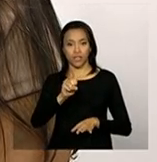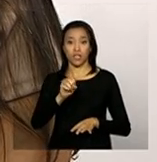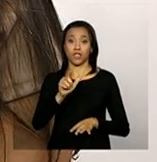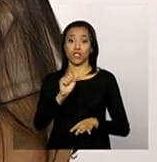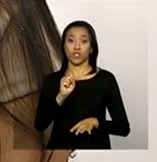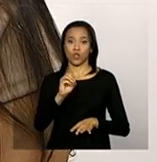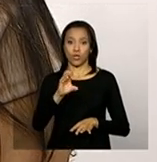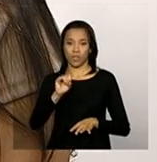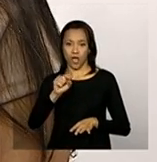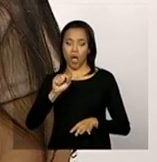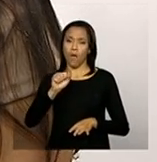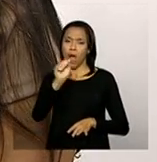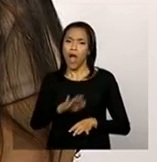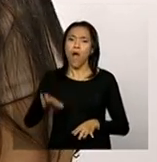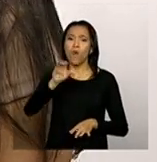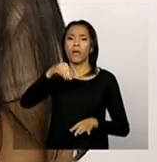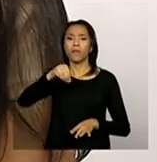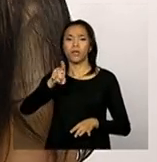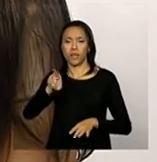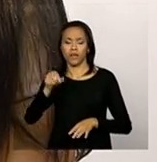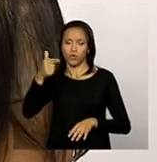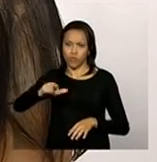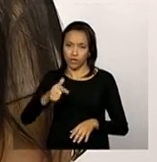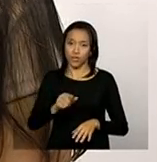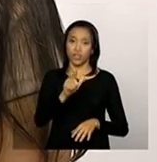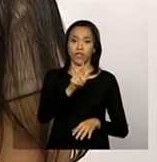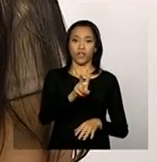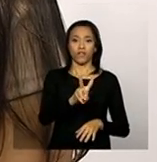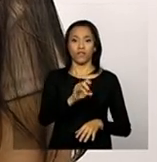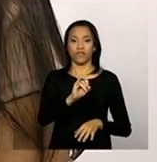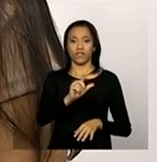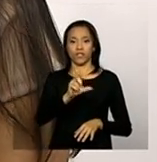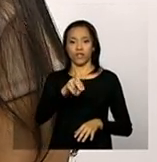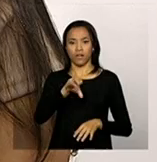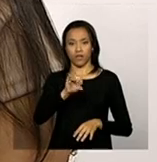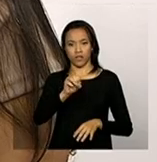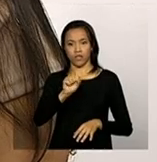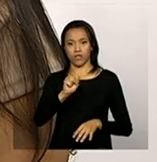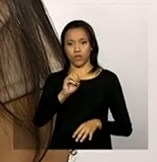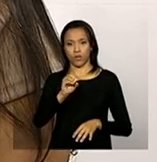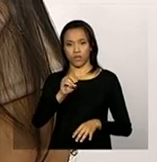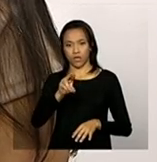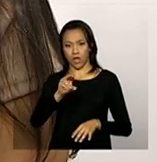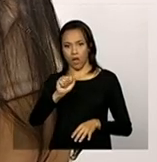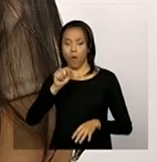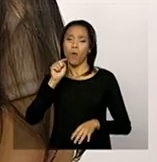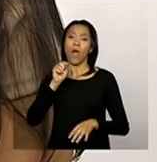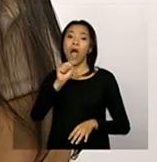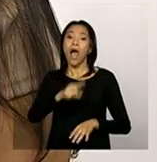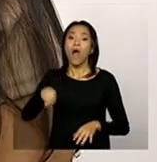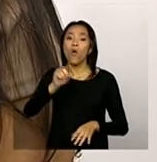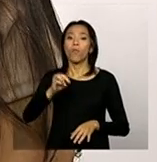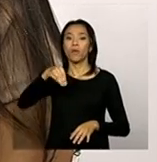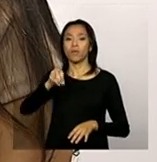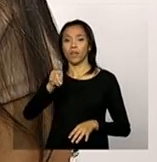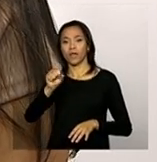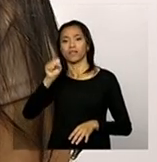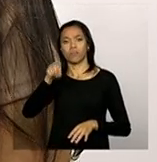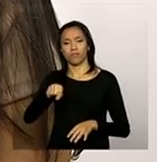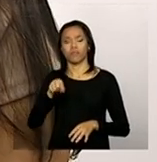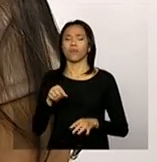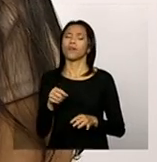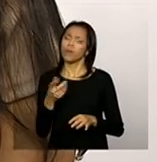vigilânciasocial.gov.br, vou repetir, vigilânciasocial.gov.br, que a gente faz esse